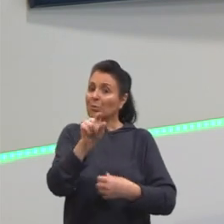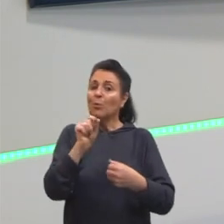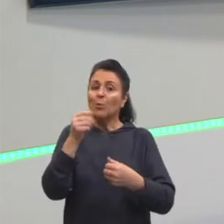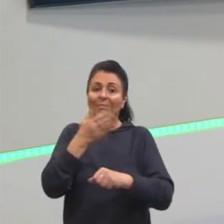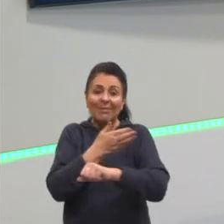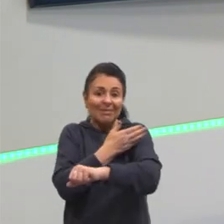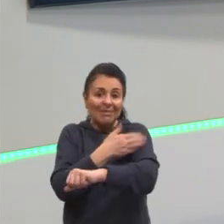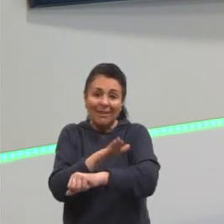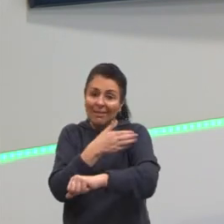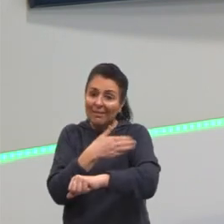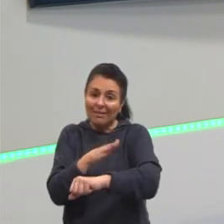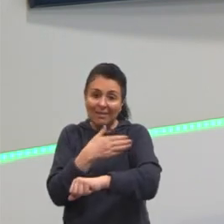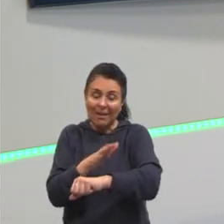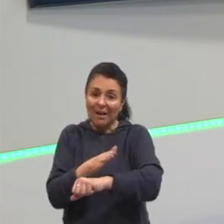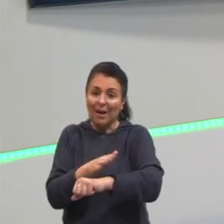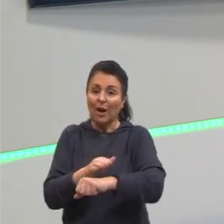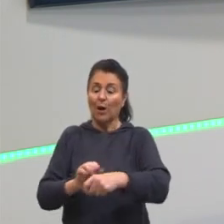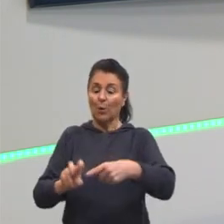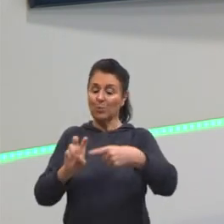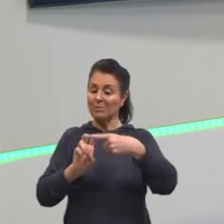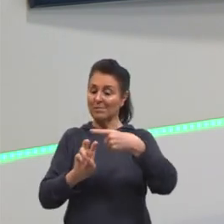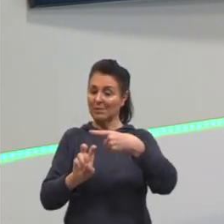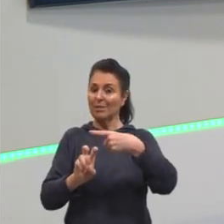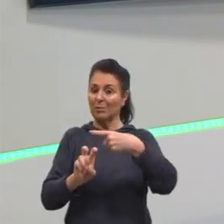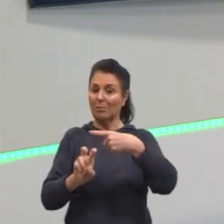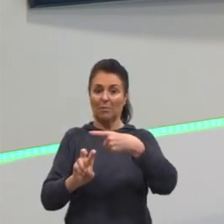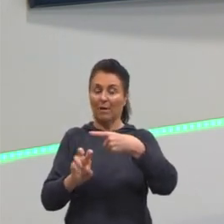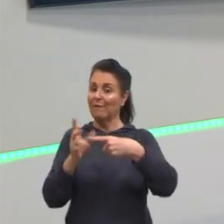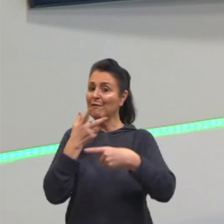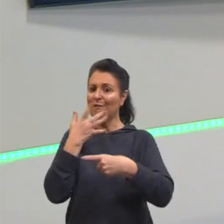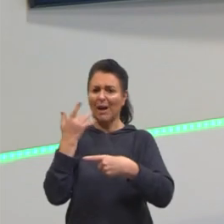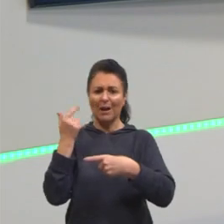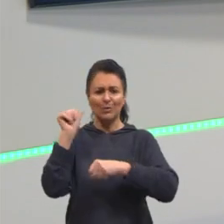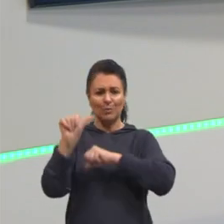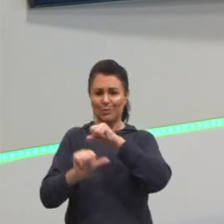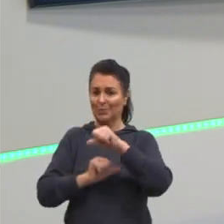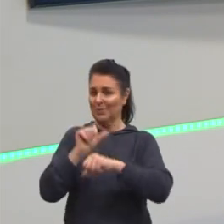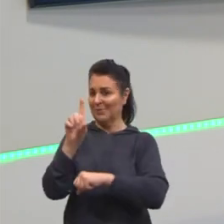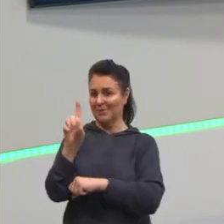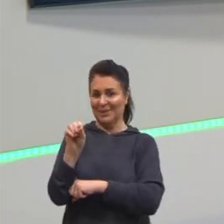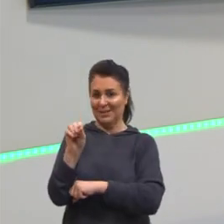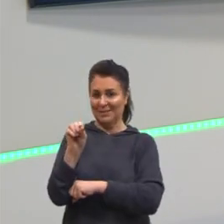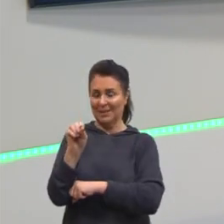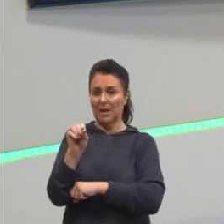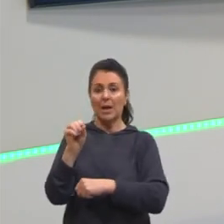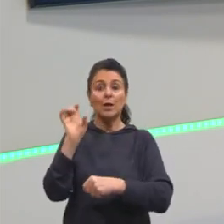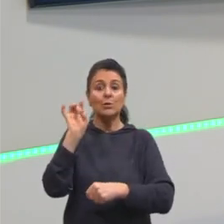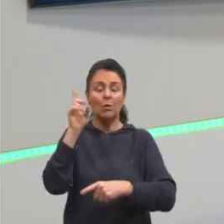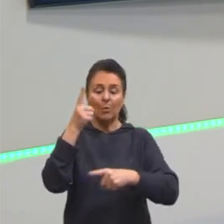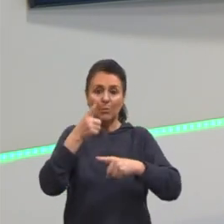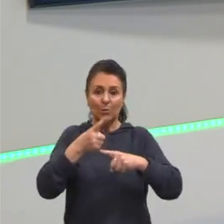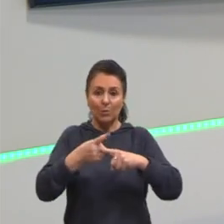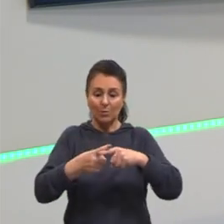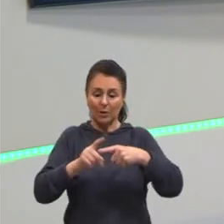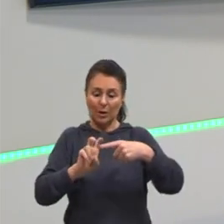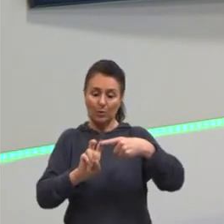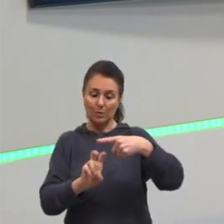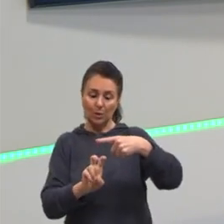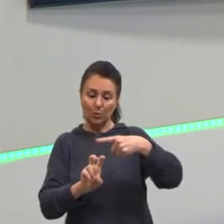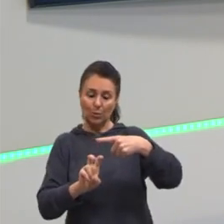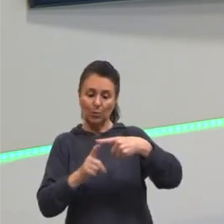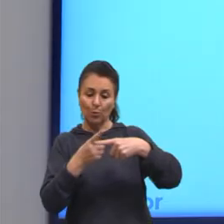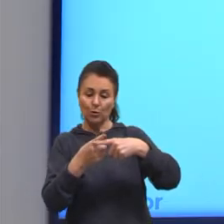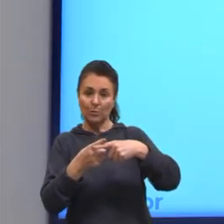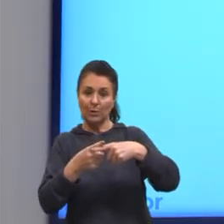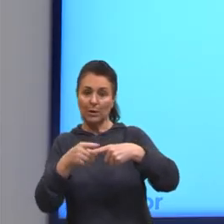Aqui, com o denominador 5, é muito fácil de passar ali para o 10, né? Então, é só multiplicar o numerador por 2 e